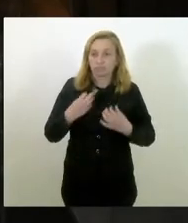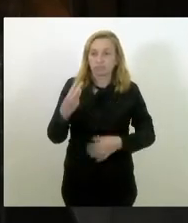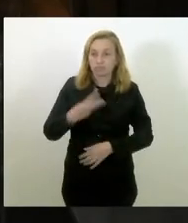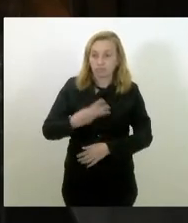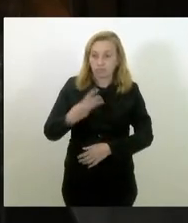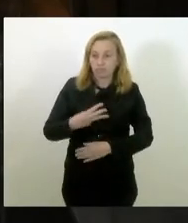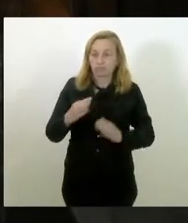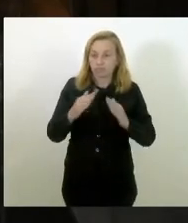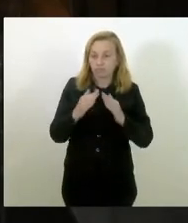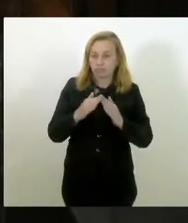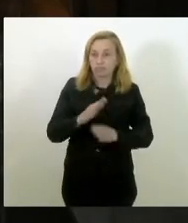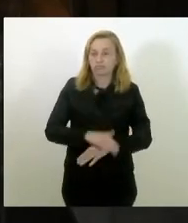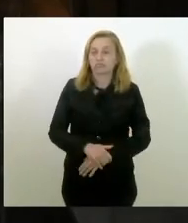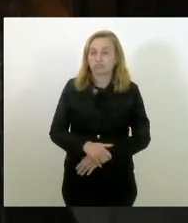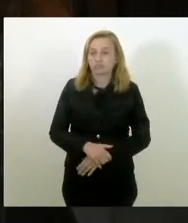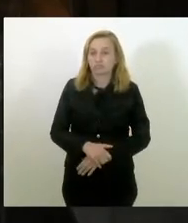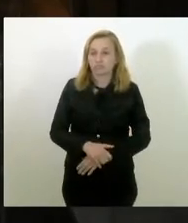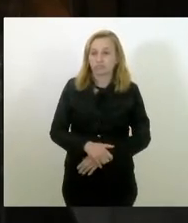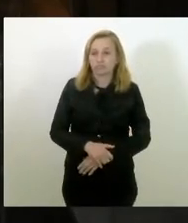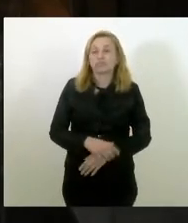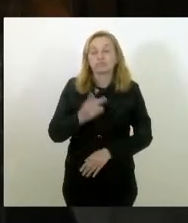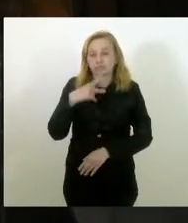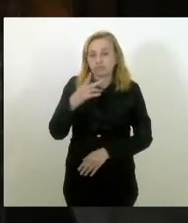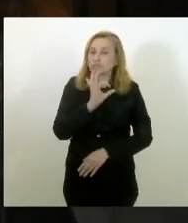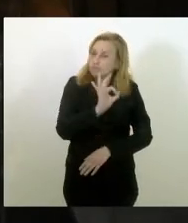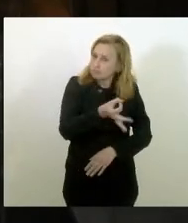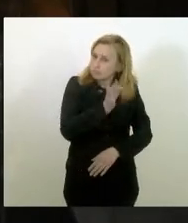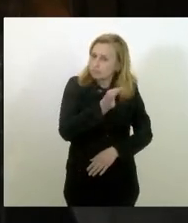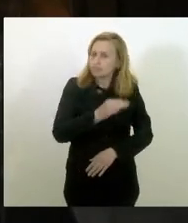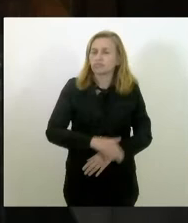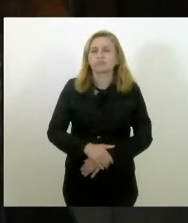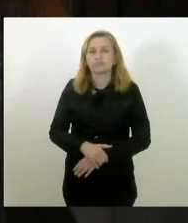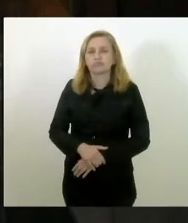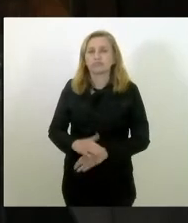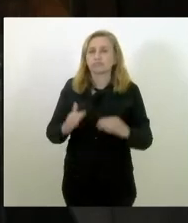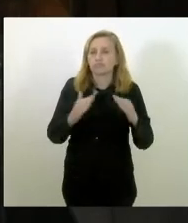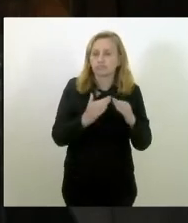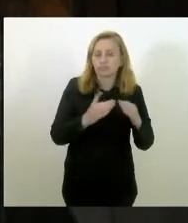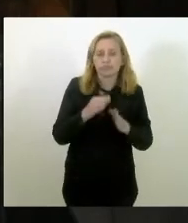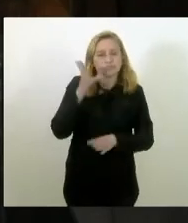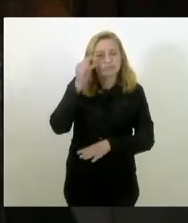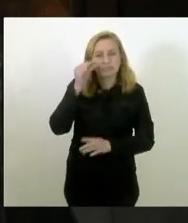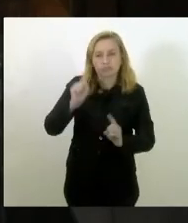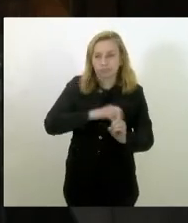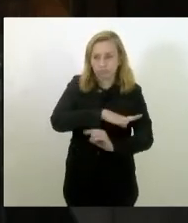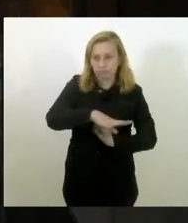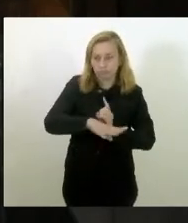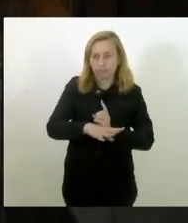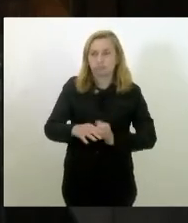habitação. e nós estamos falando exatamente de habitação de interesse social.